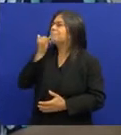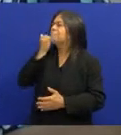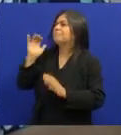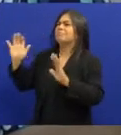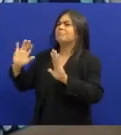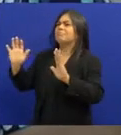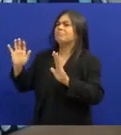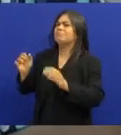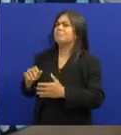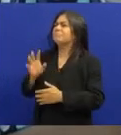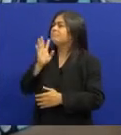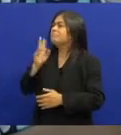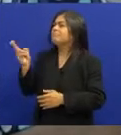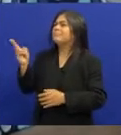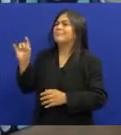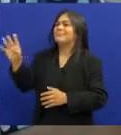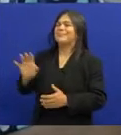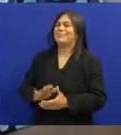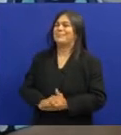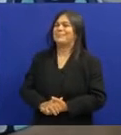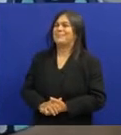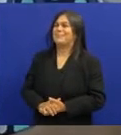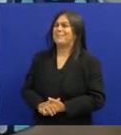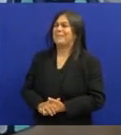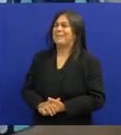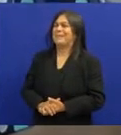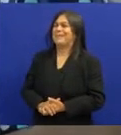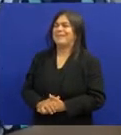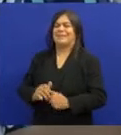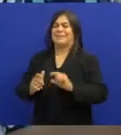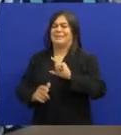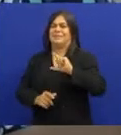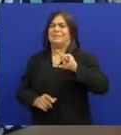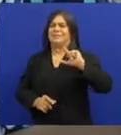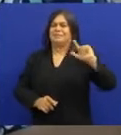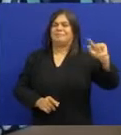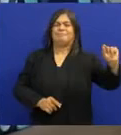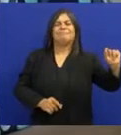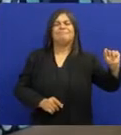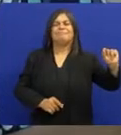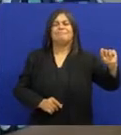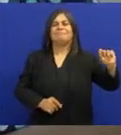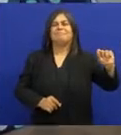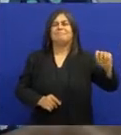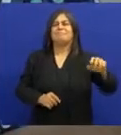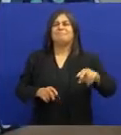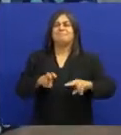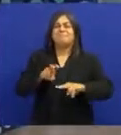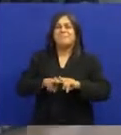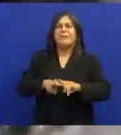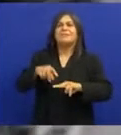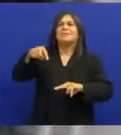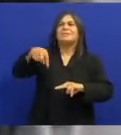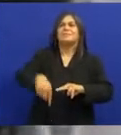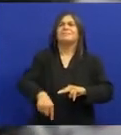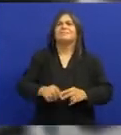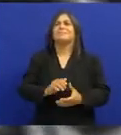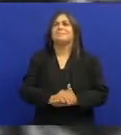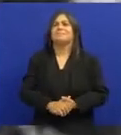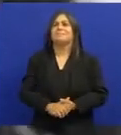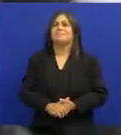pra ele Não, não Eu só vim mesmo Pra conhecer vocês Aí me retirei Fui me sentar lá Numa mesa, né?